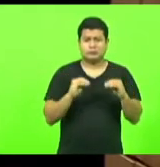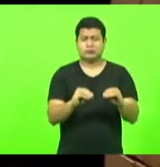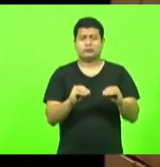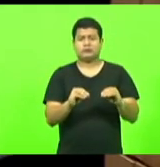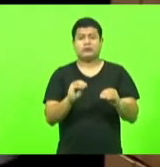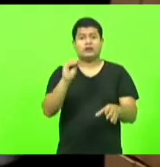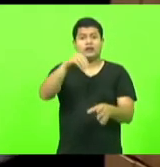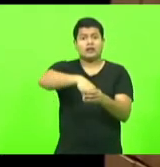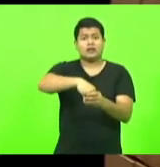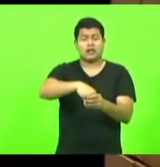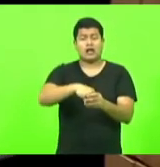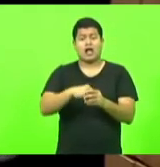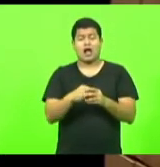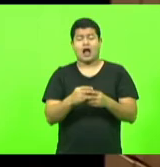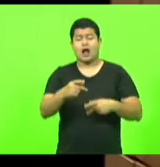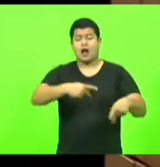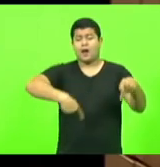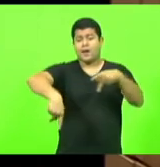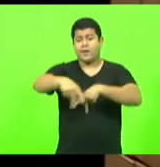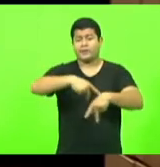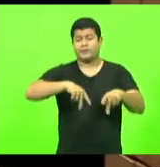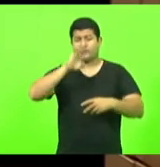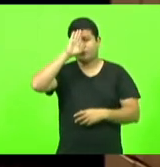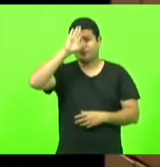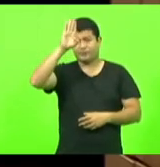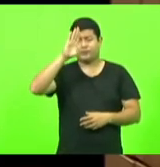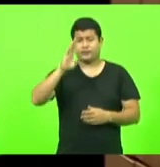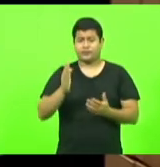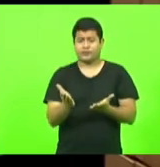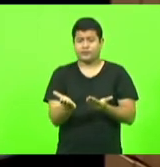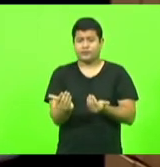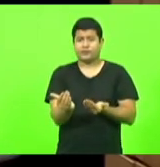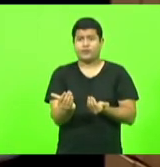principalmente nos jovens